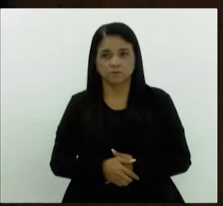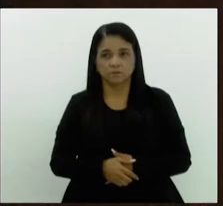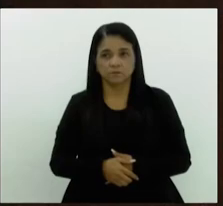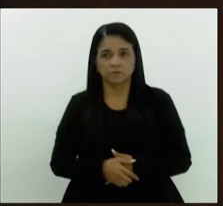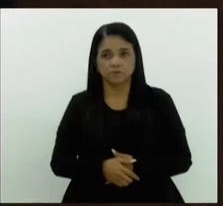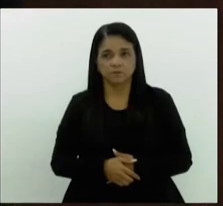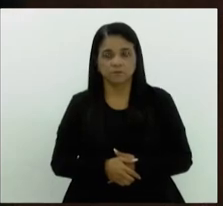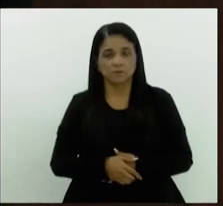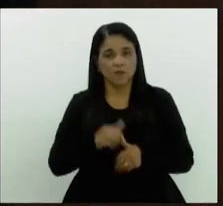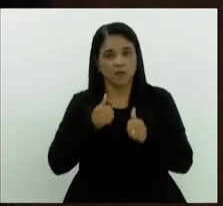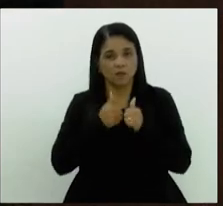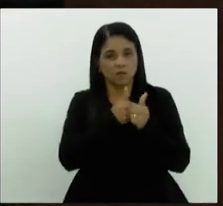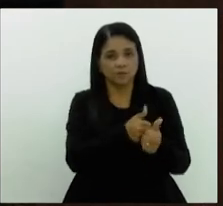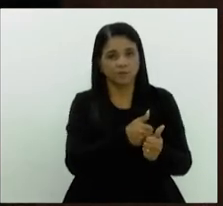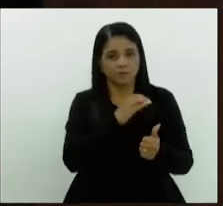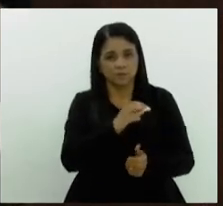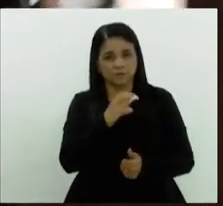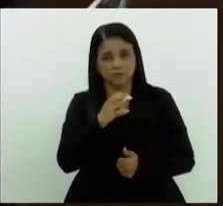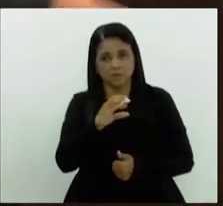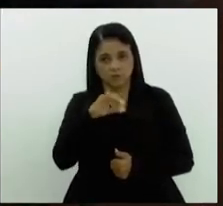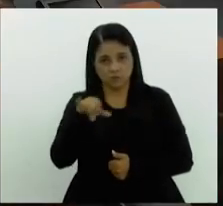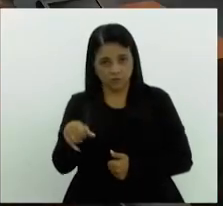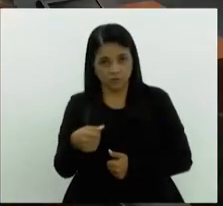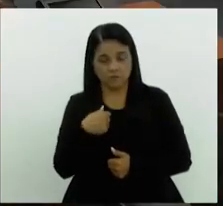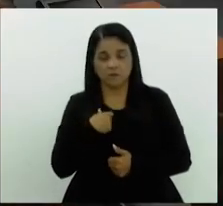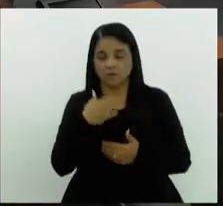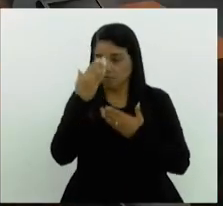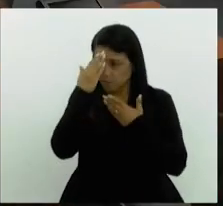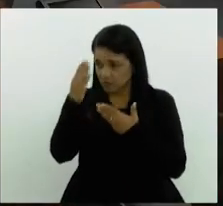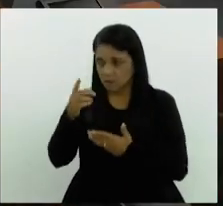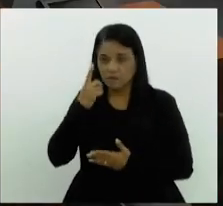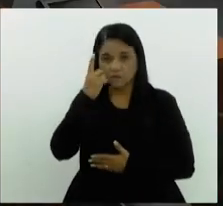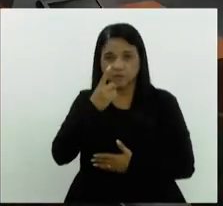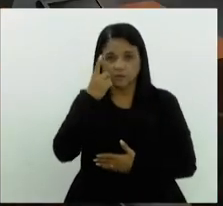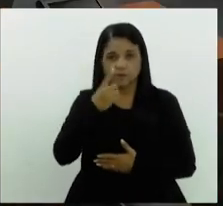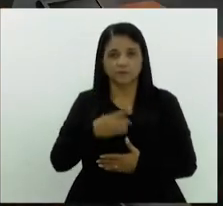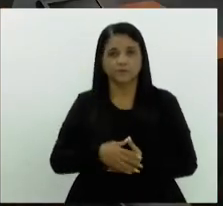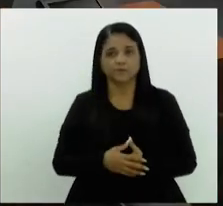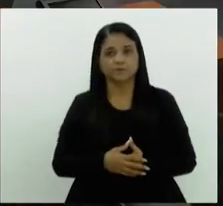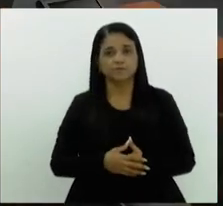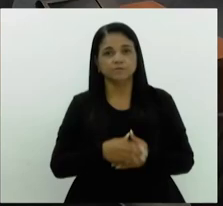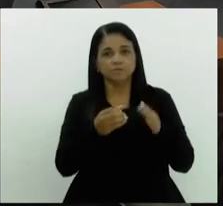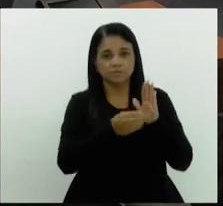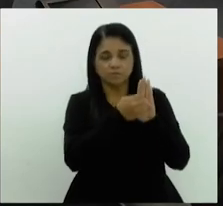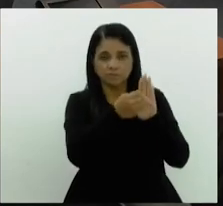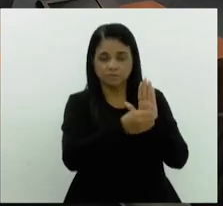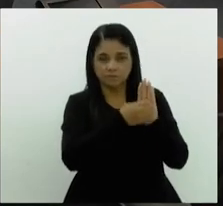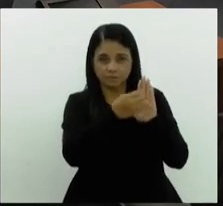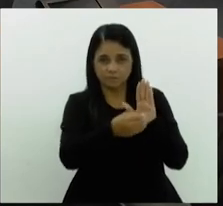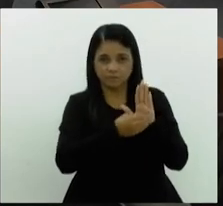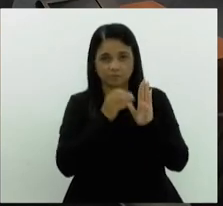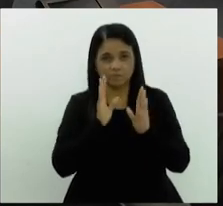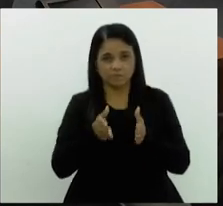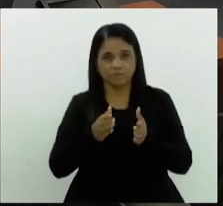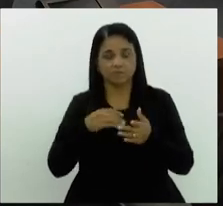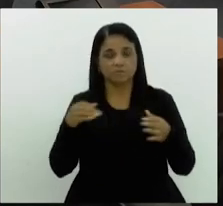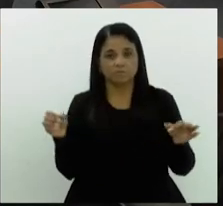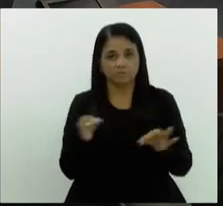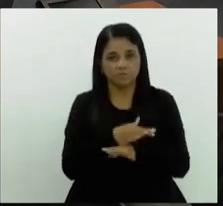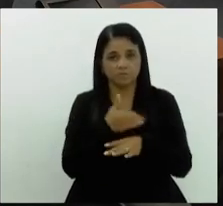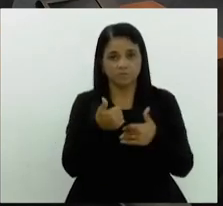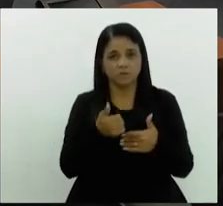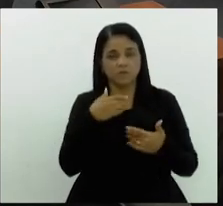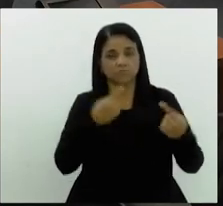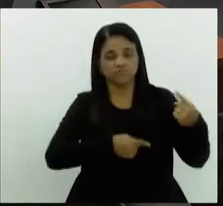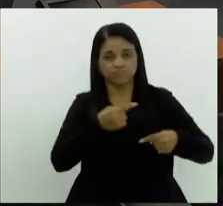acompanha a CCJ presidente muito obrigado nosso nobre deputado Cláudio Caiado os pareceres emitidos em discussão não